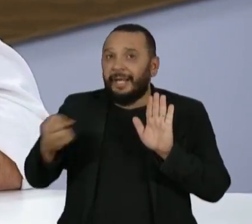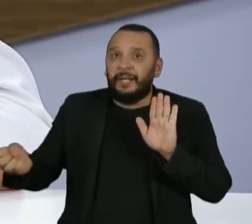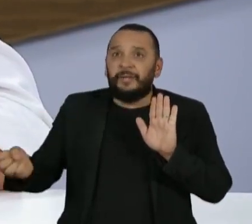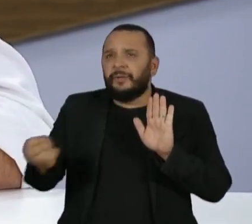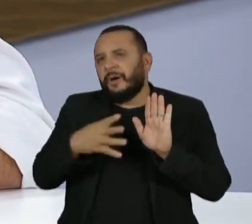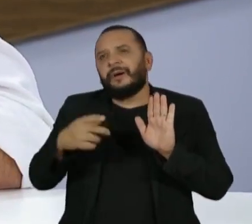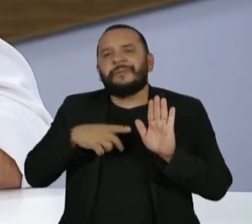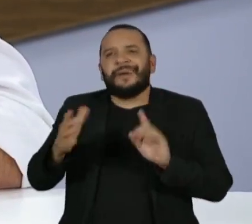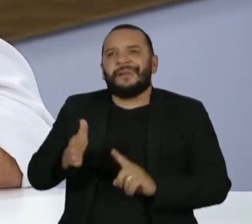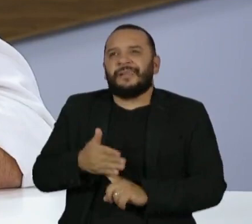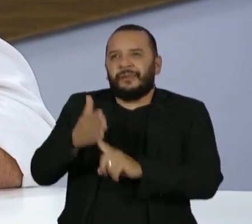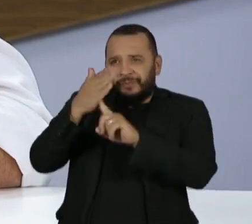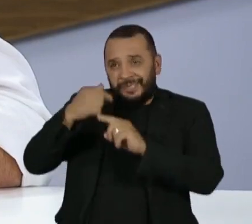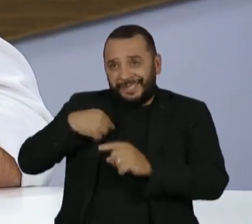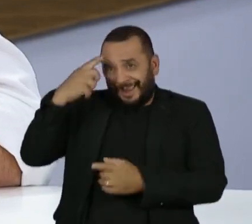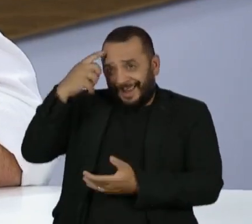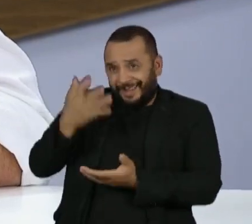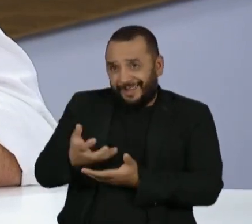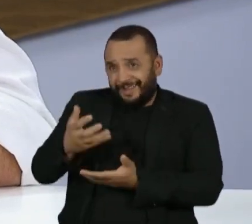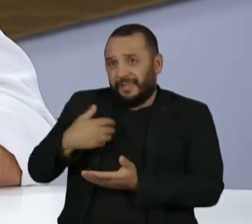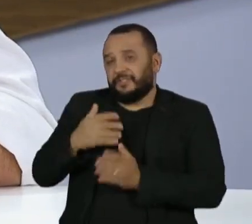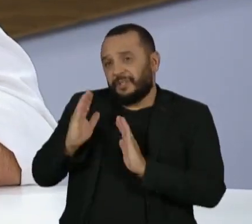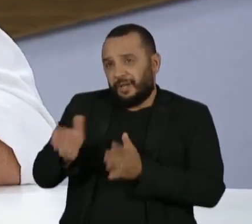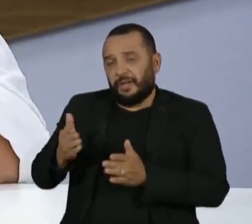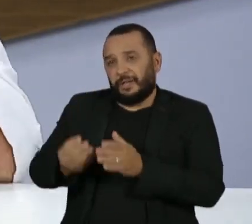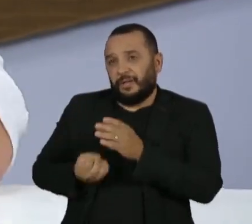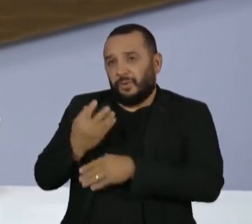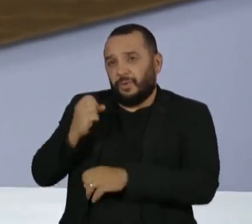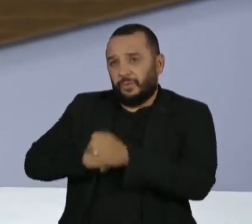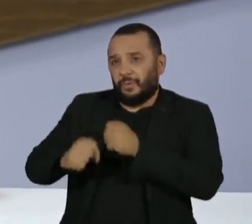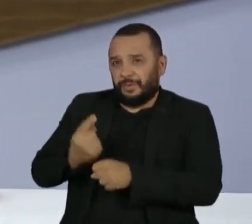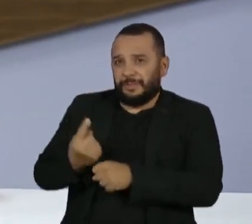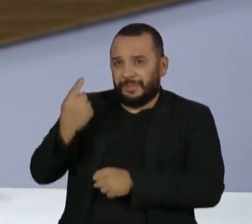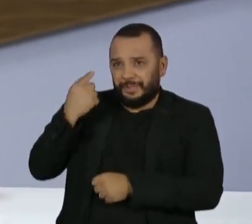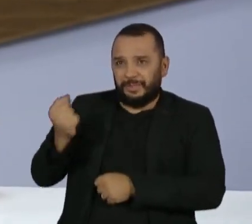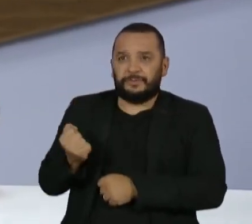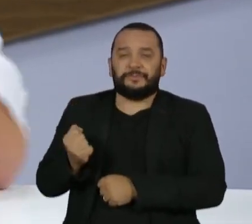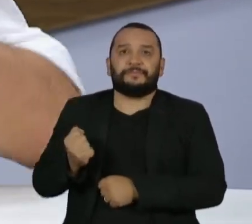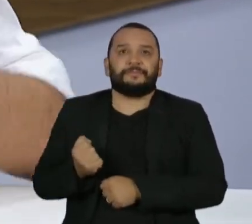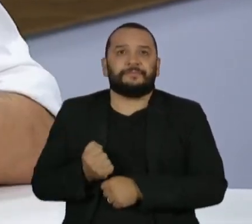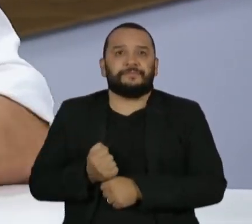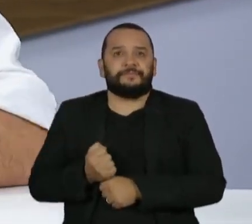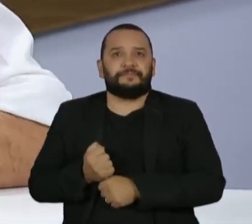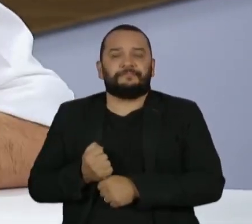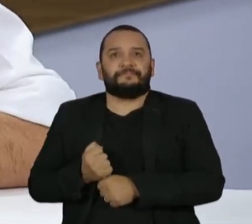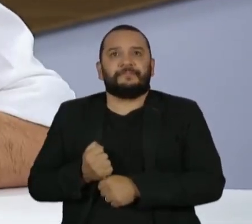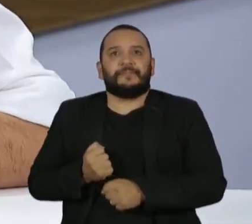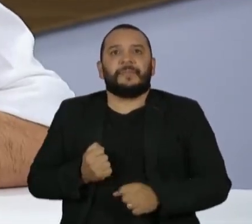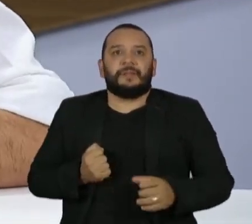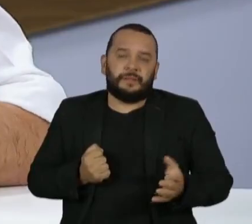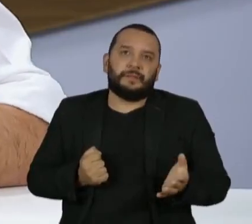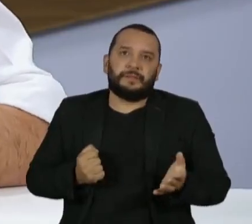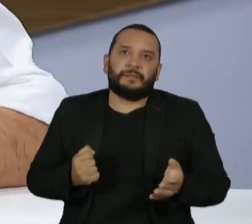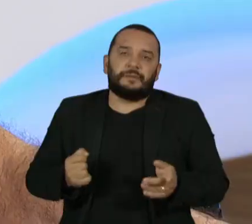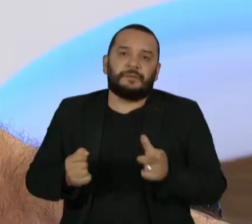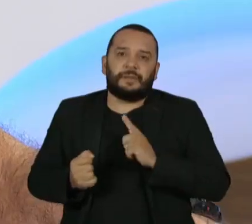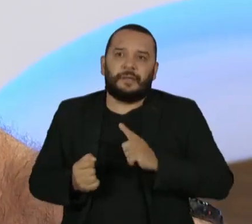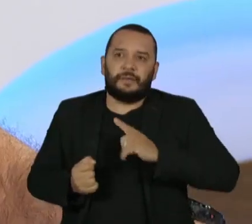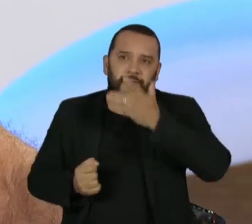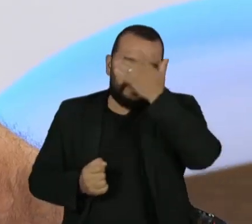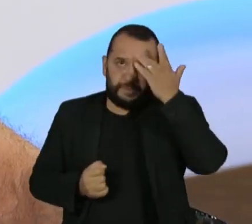que acabaram de surgir no final do ano passado. Queria avisar de alguém que, como o senhor,